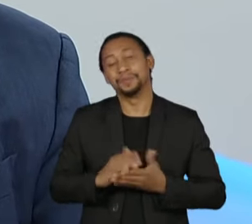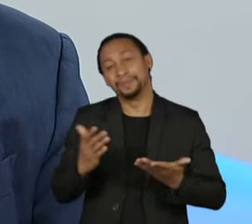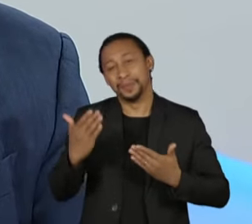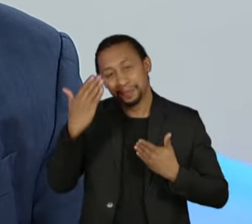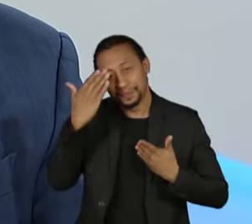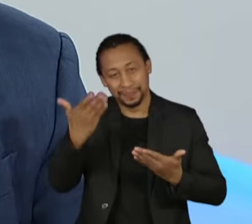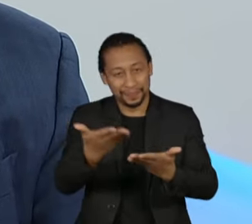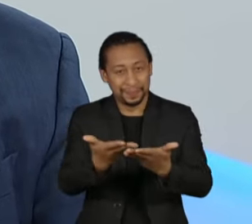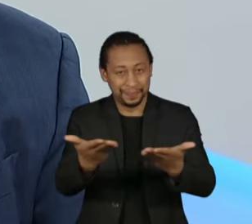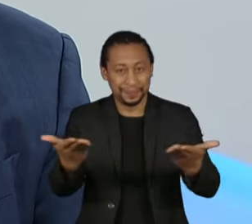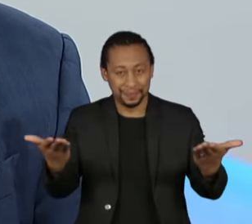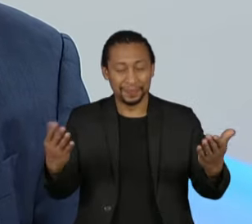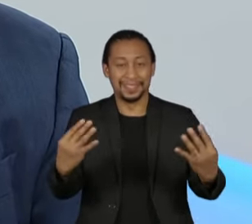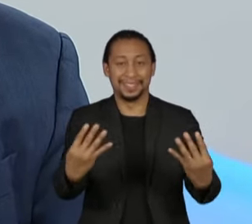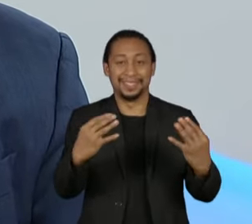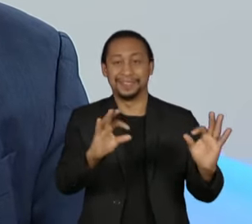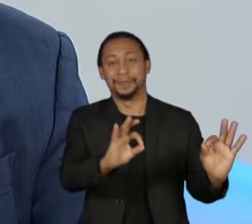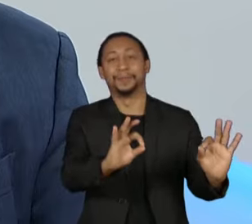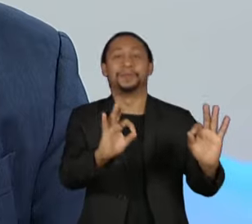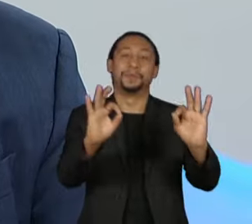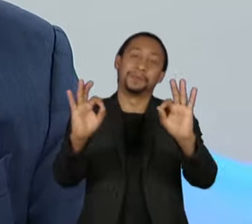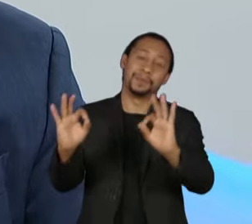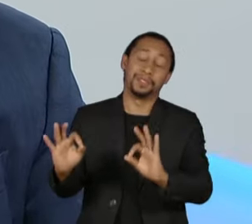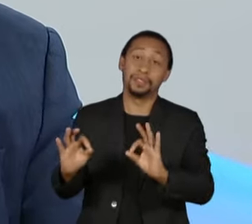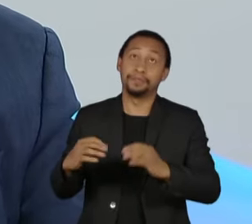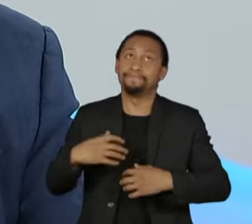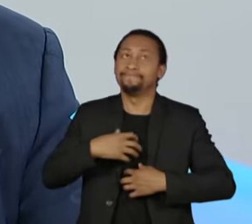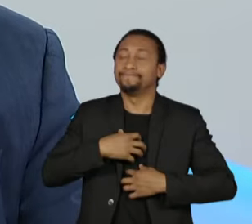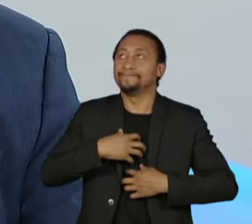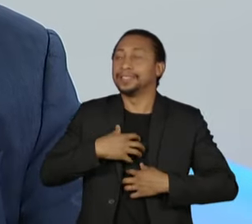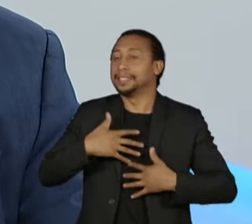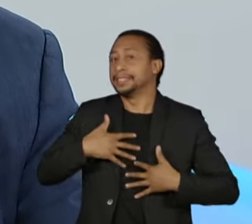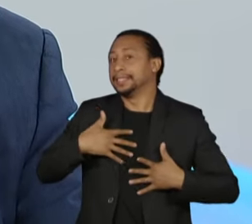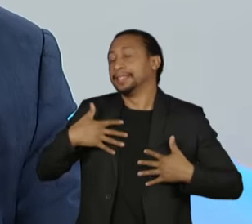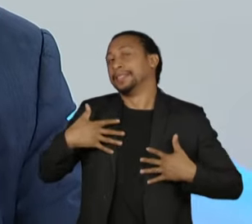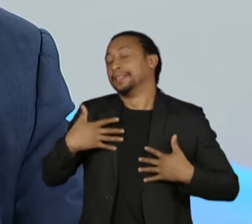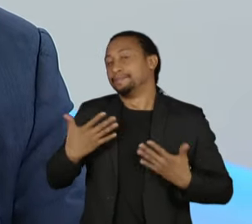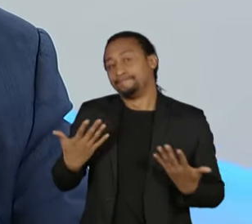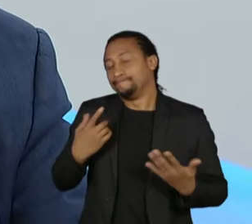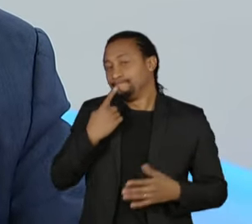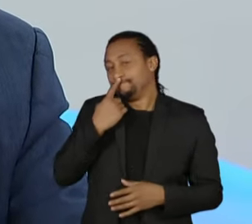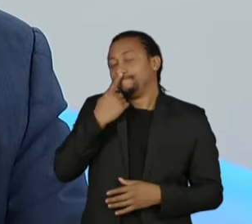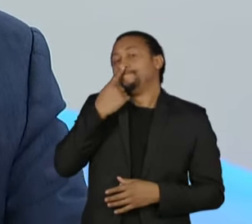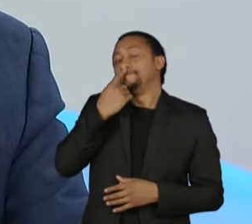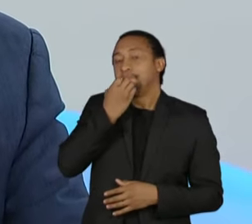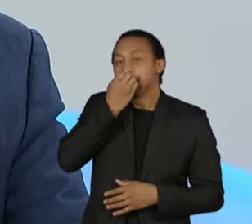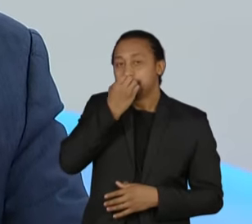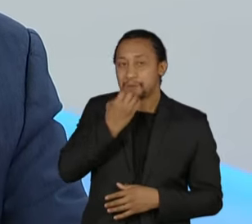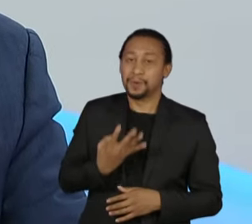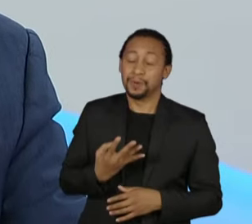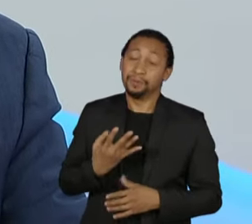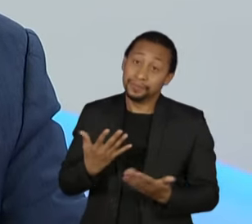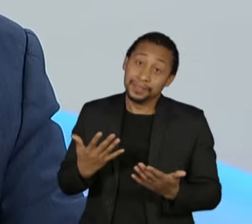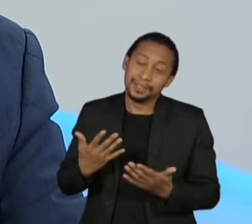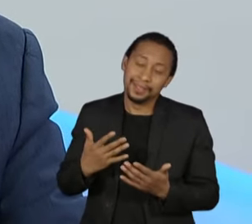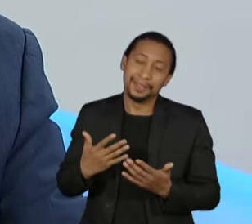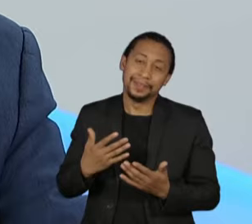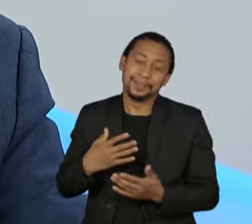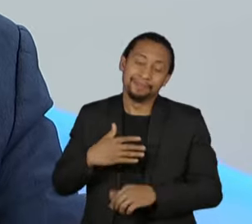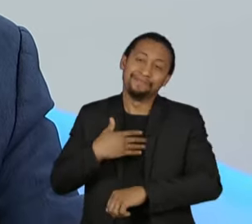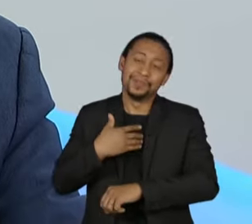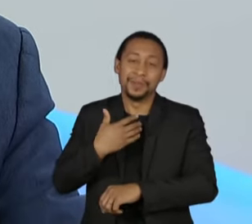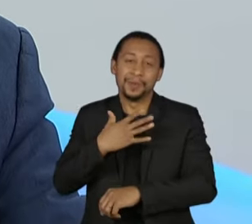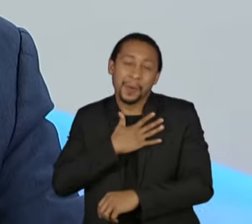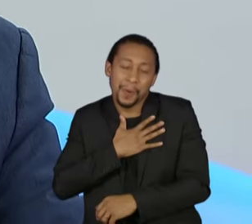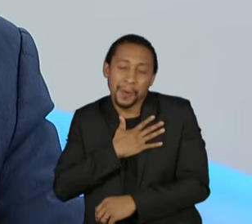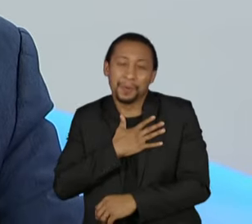acompanham. É um privilégio muito grande. Eu tenho uma admiração e um carinho muito grande pelo Roda Viva e é